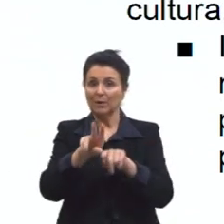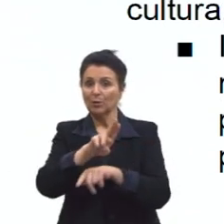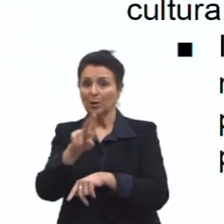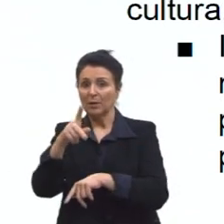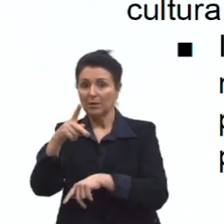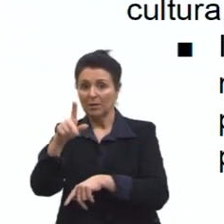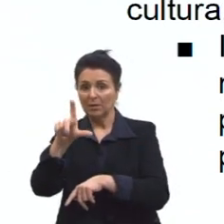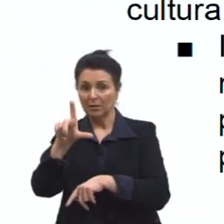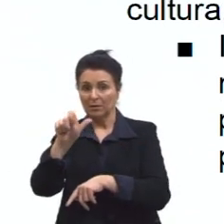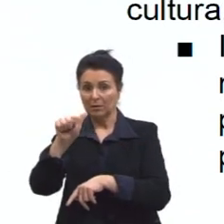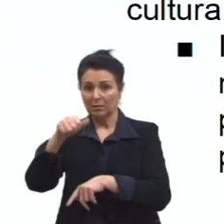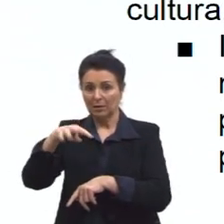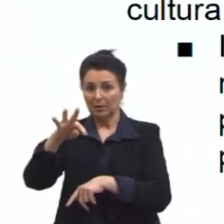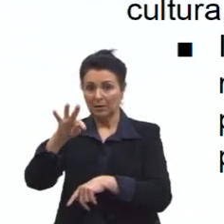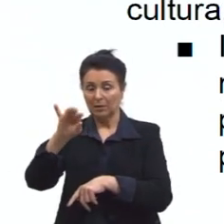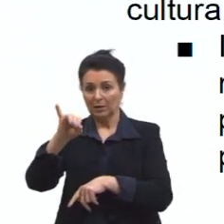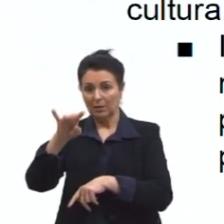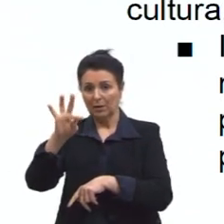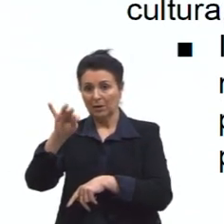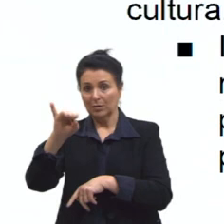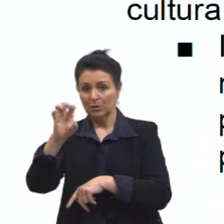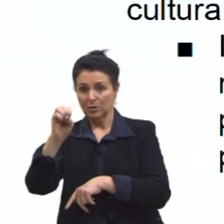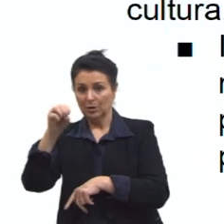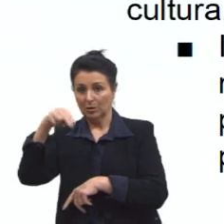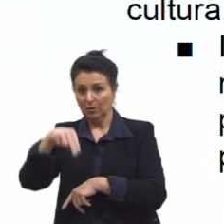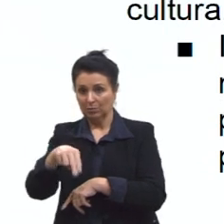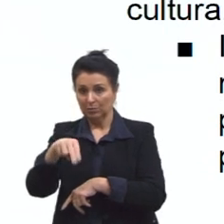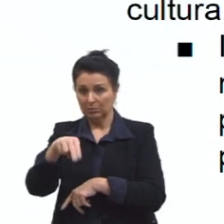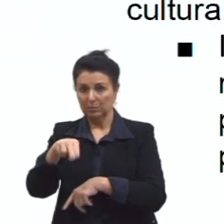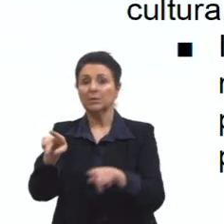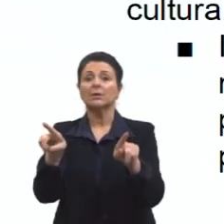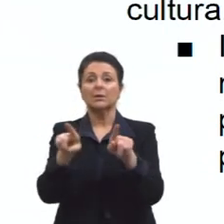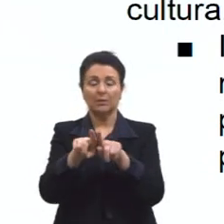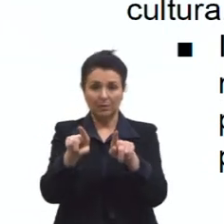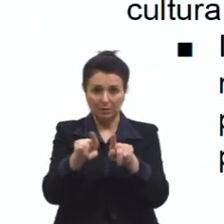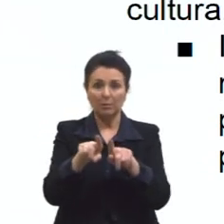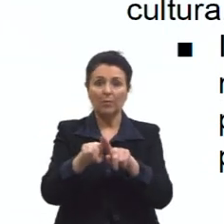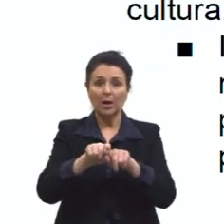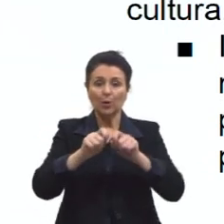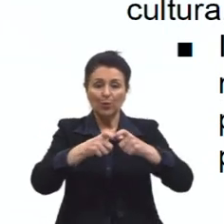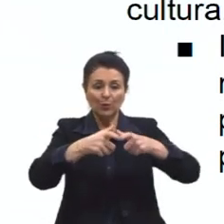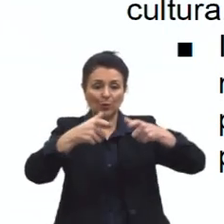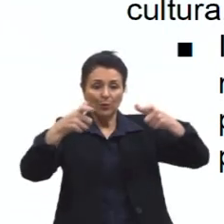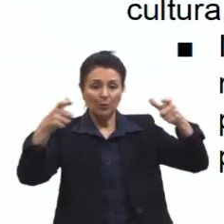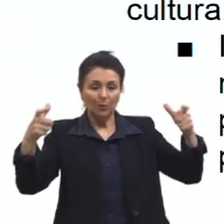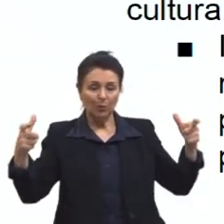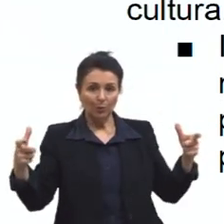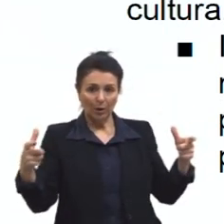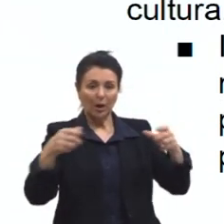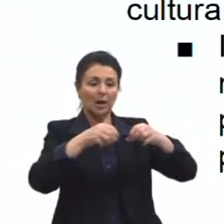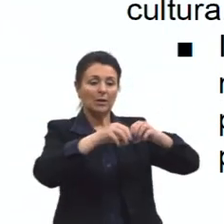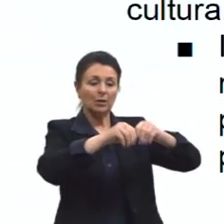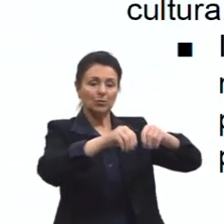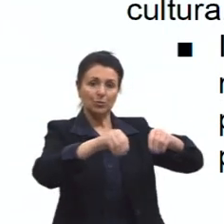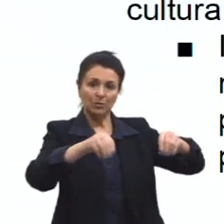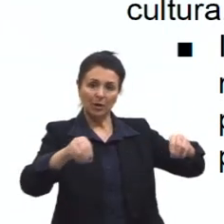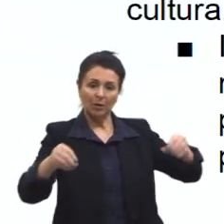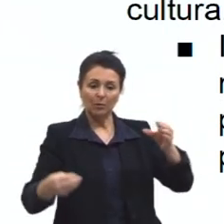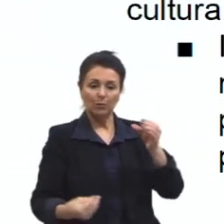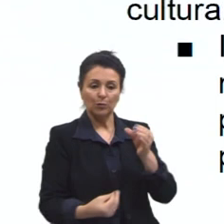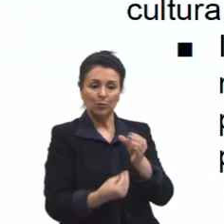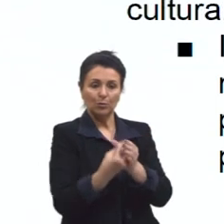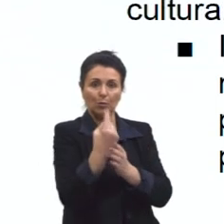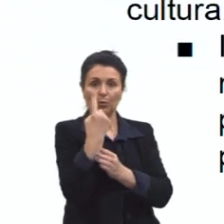essa mão de obra que foi usada também em outros lugares, e sempre com grandes porções de terra, produzindo uma variedade,